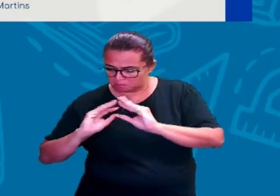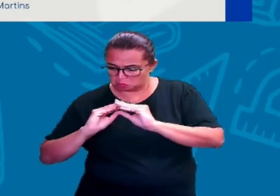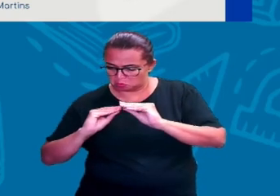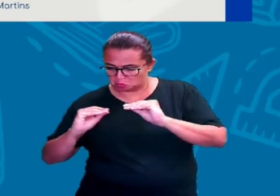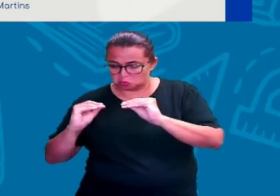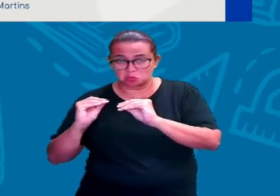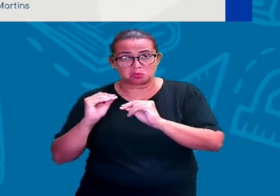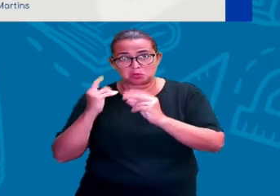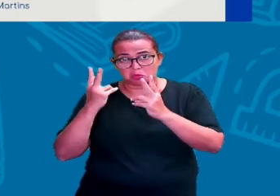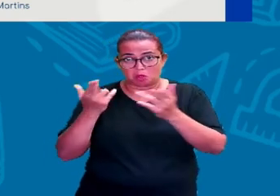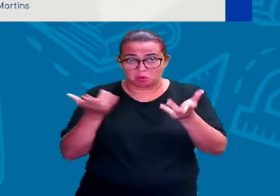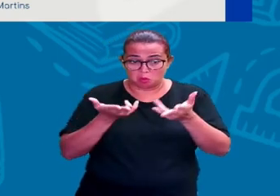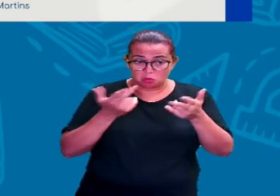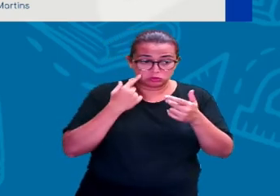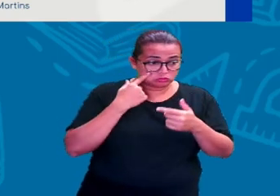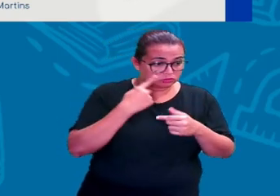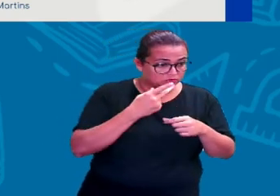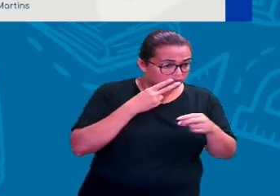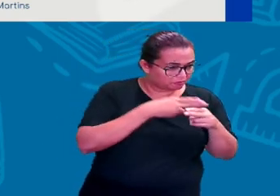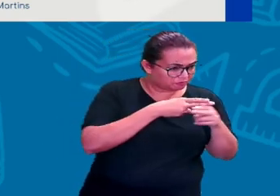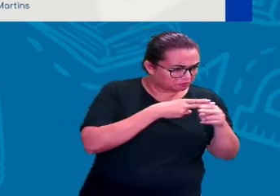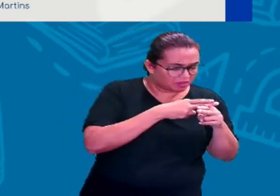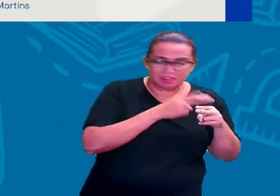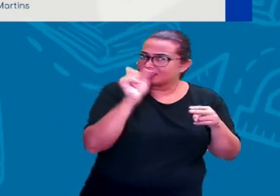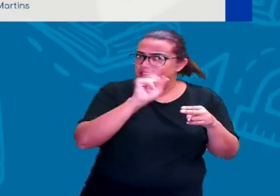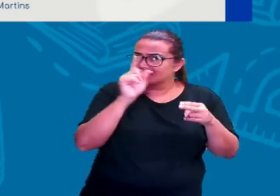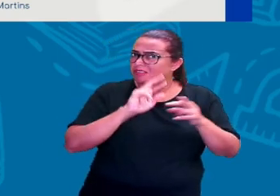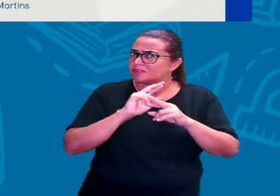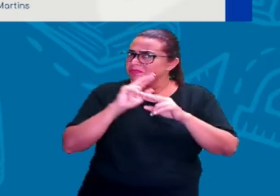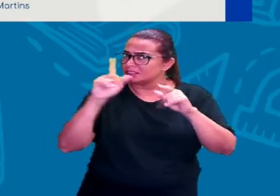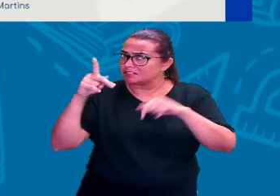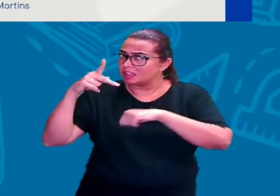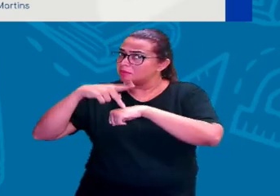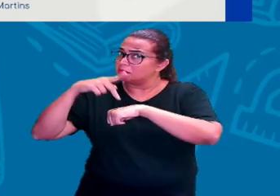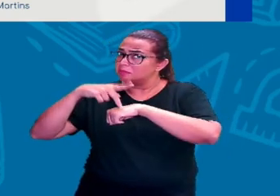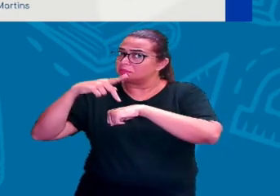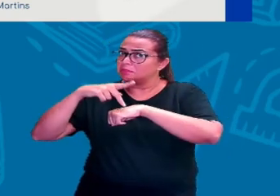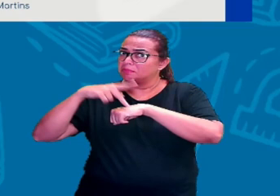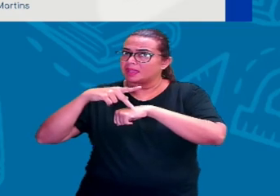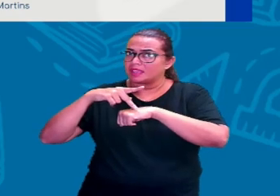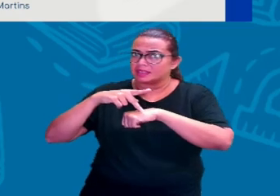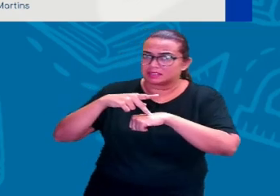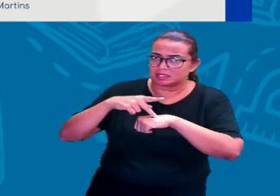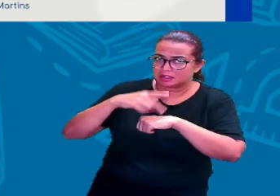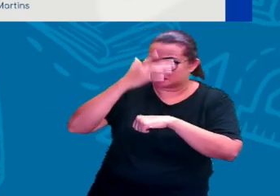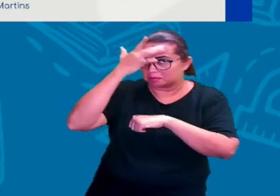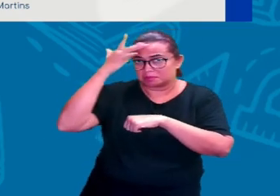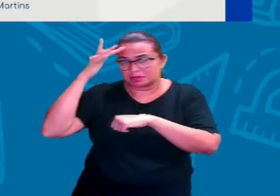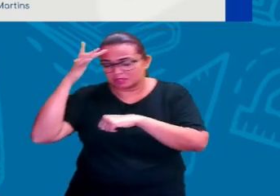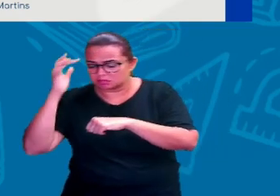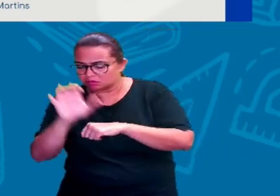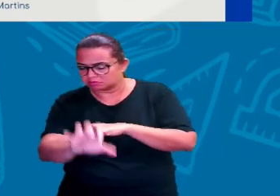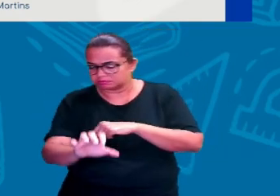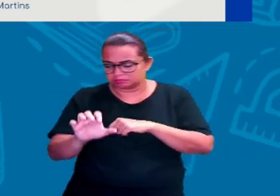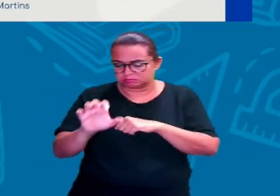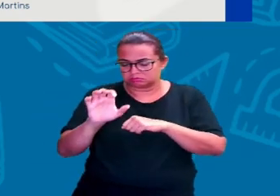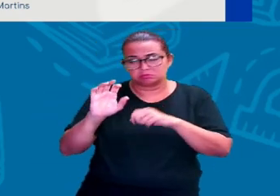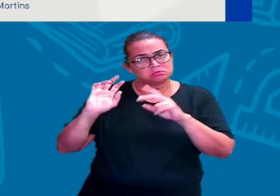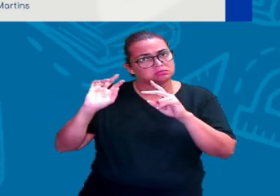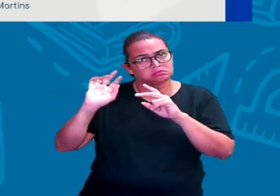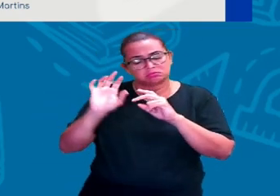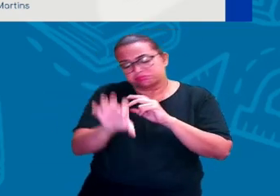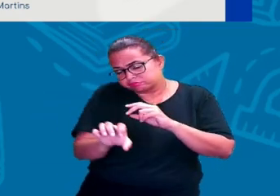hoje, as facas e tudo mais. Eram pedras mesmo, que eram, não tinham tanto trato. Então, as